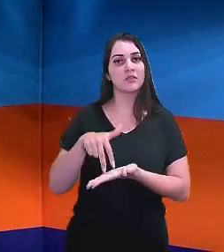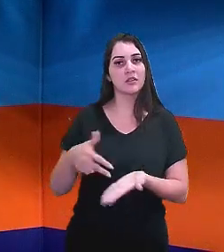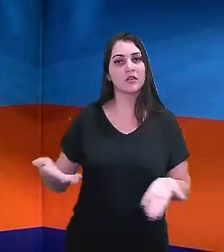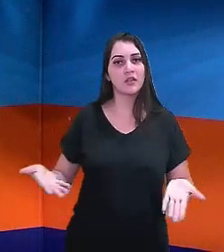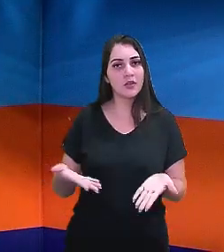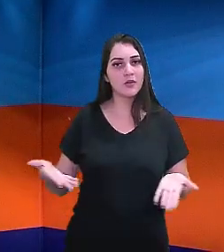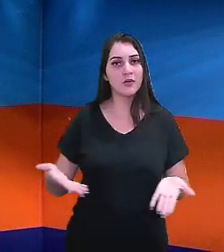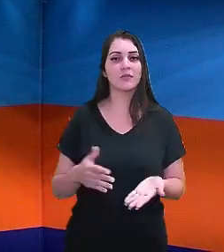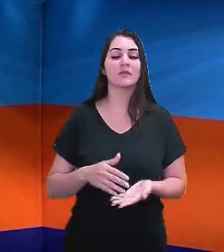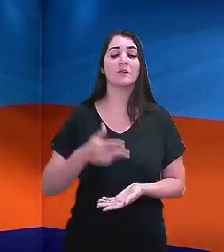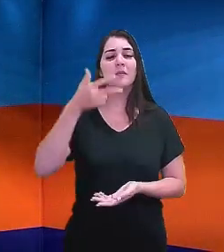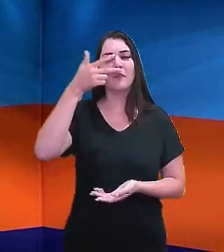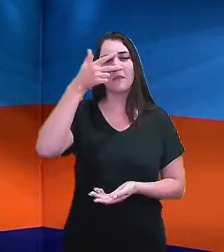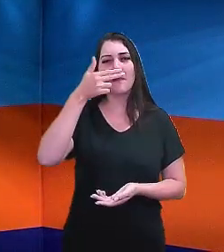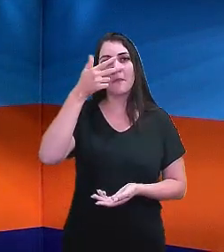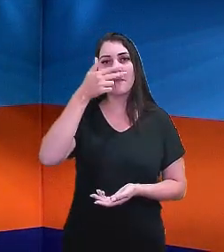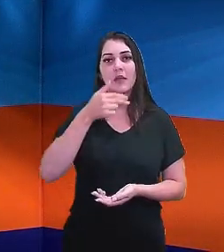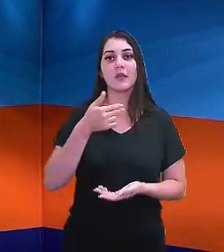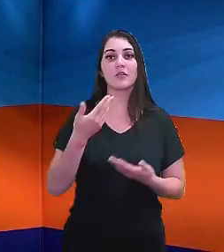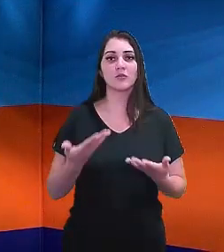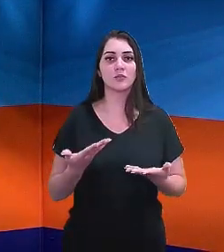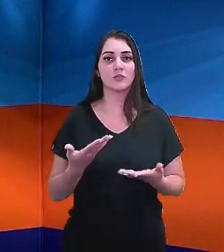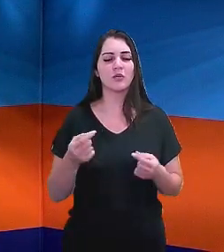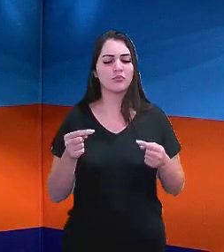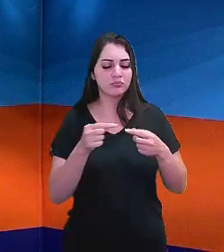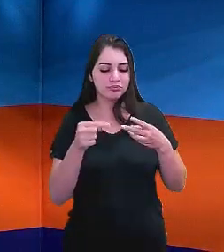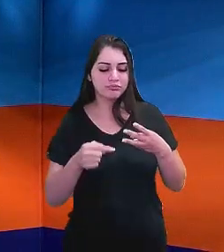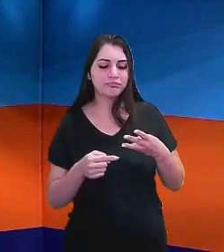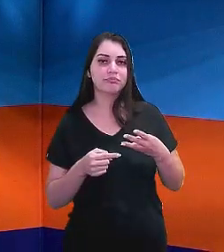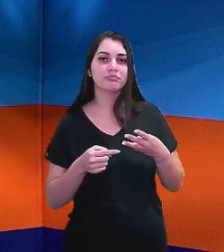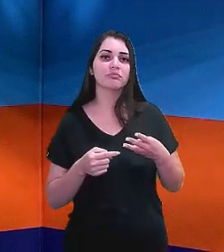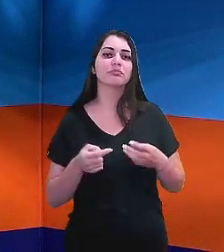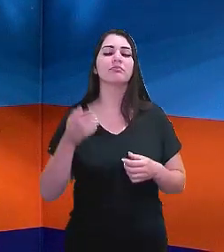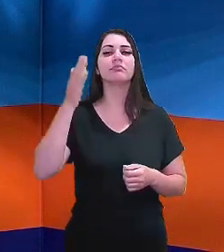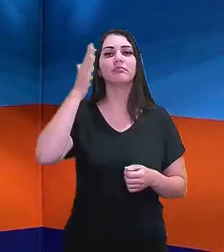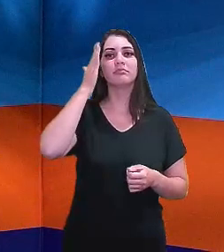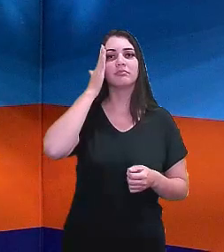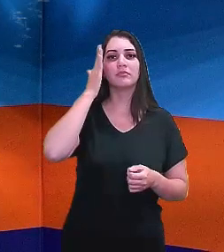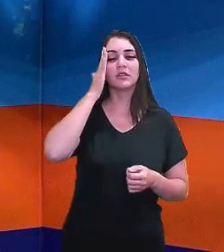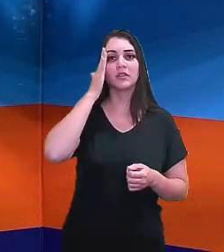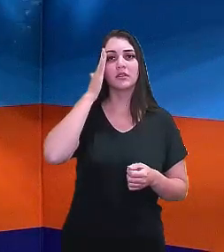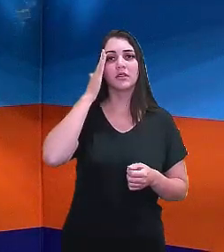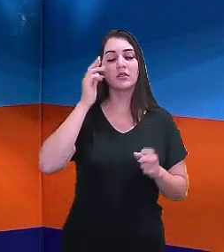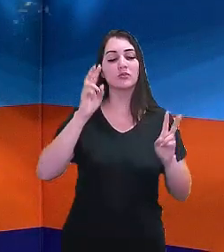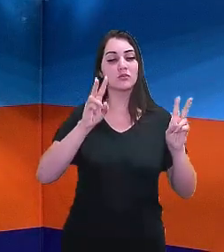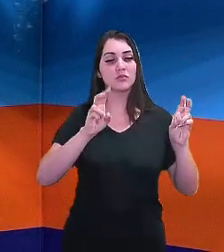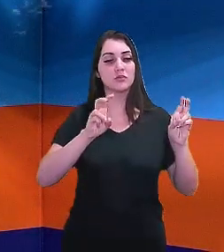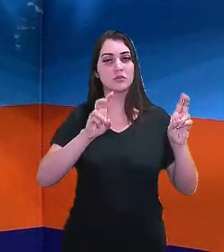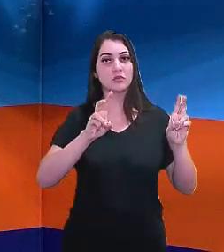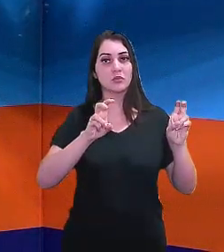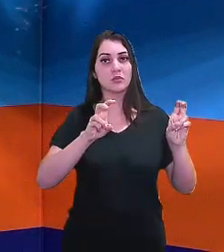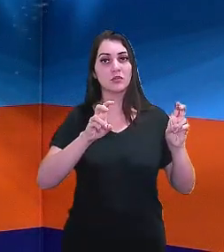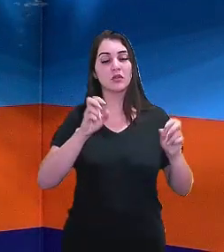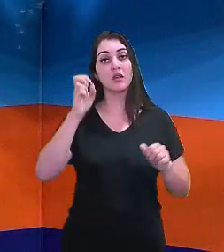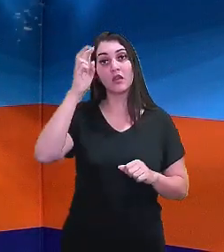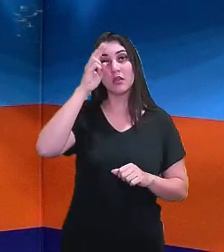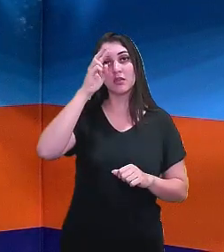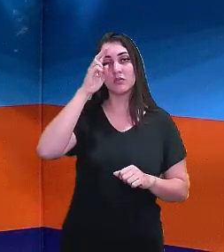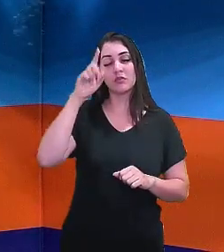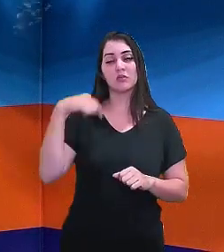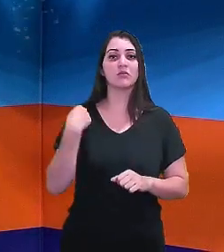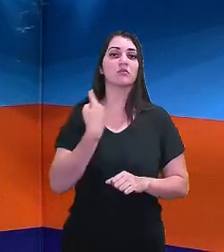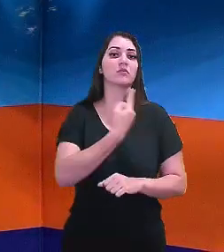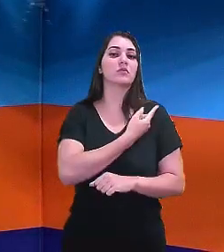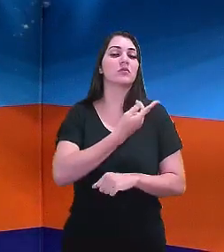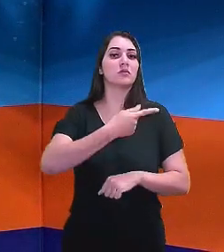agora mesmo que de forma pontual compreendendo sobre a história do nosso